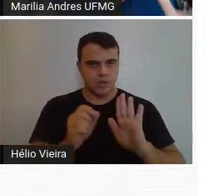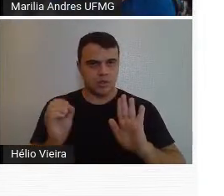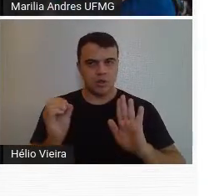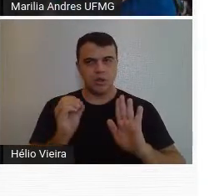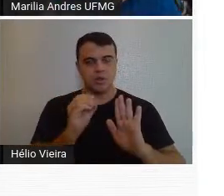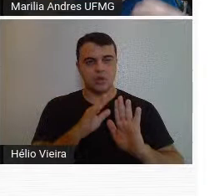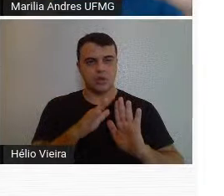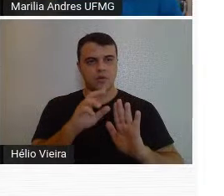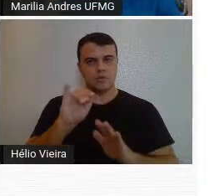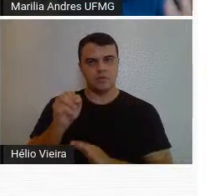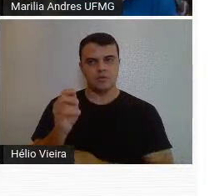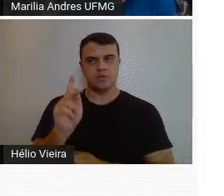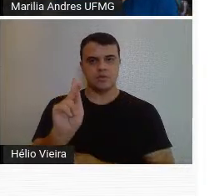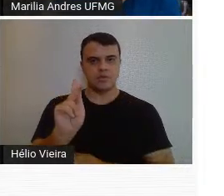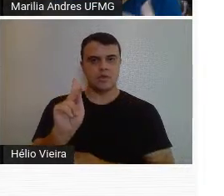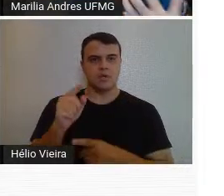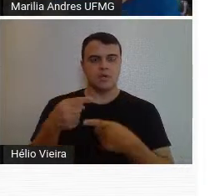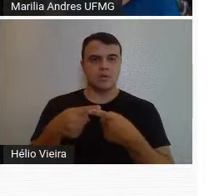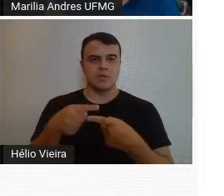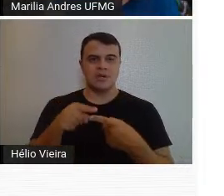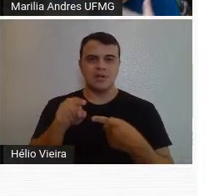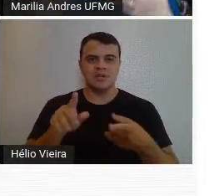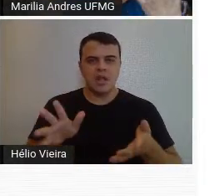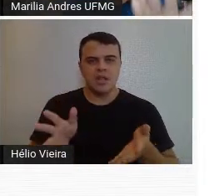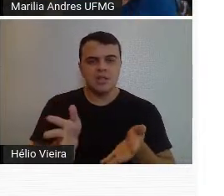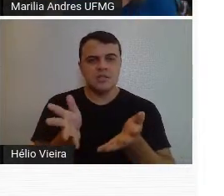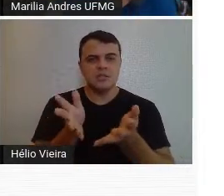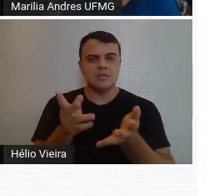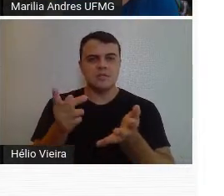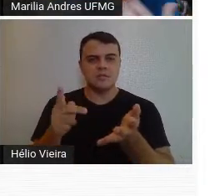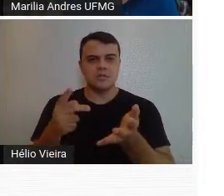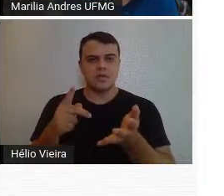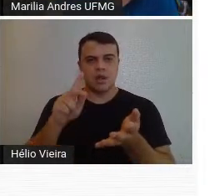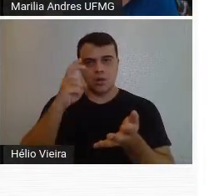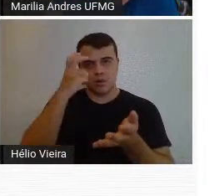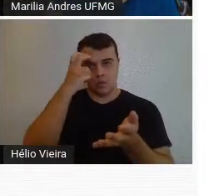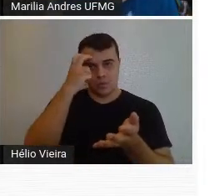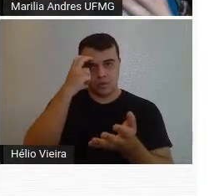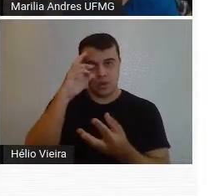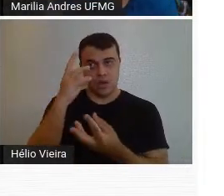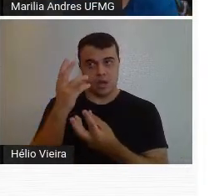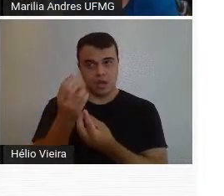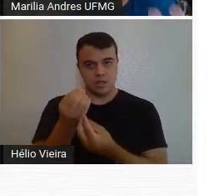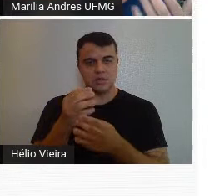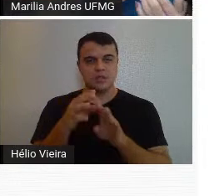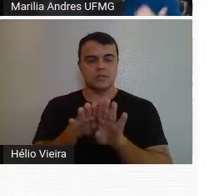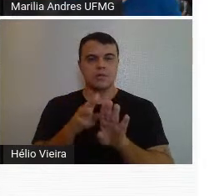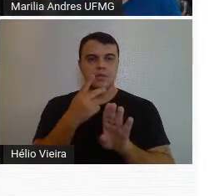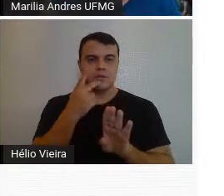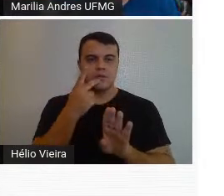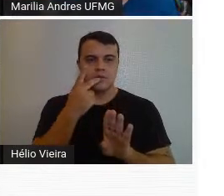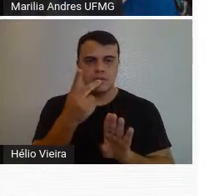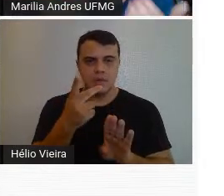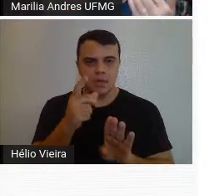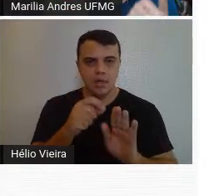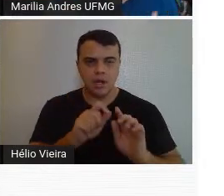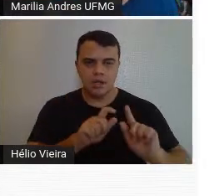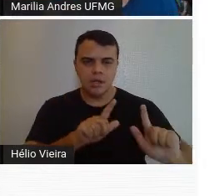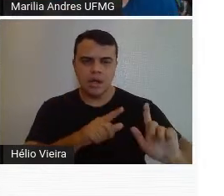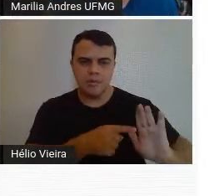de JK e desse incentivo que ele dava à cultura e às artes, trazer essa exposição